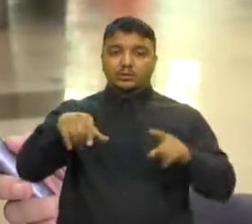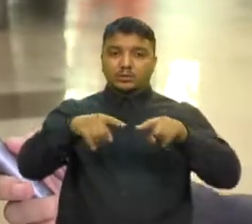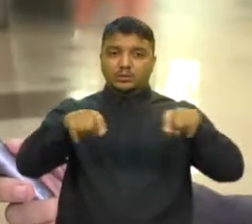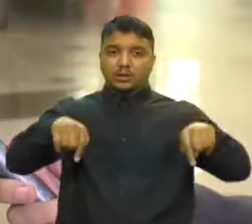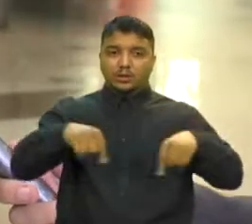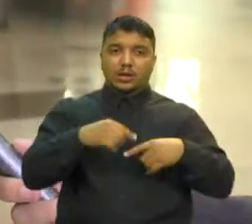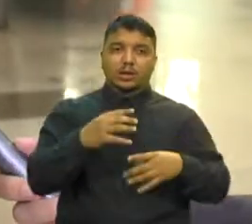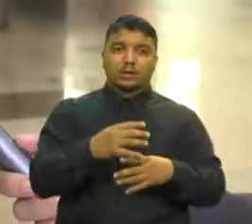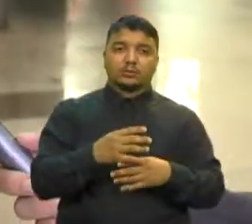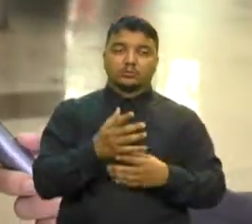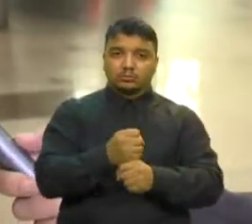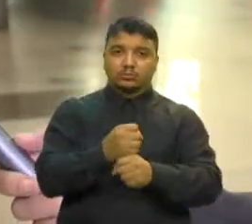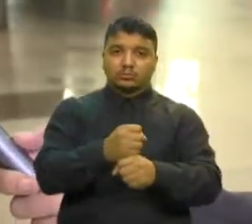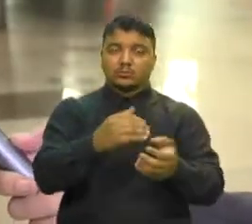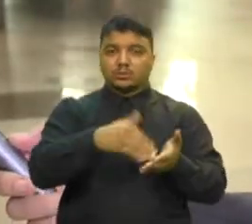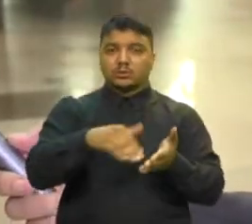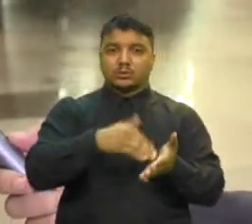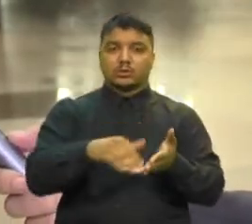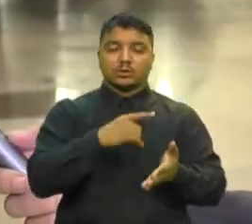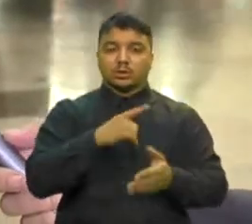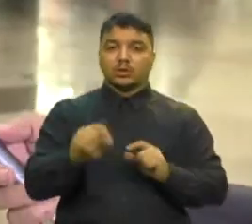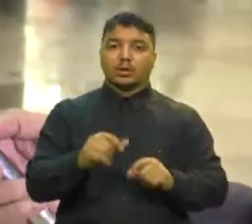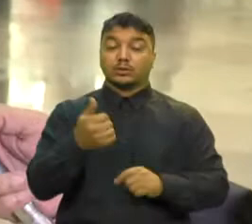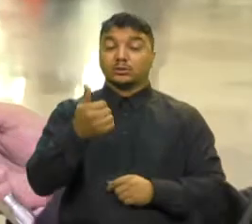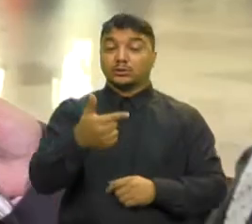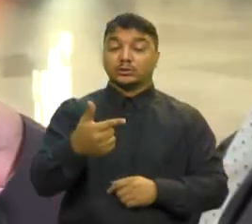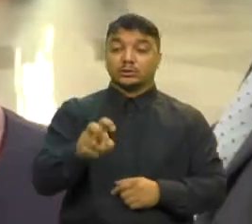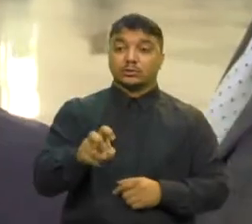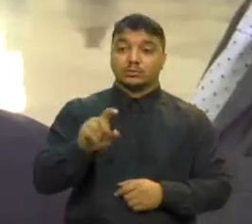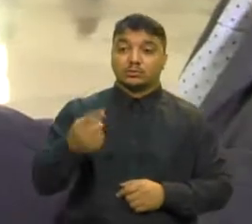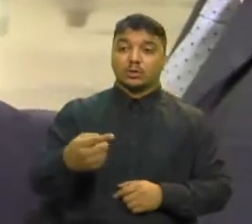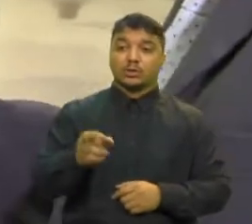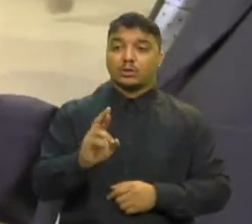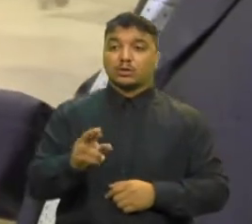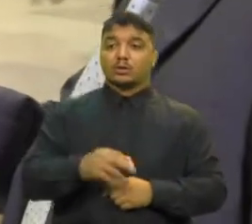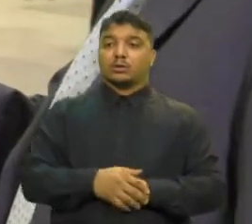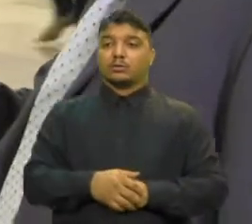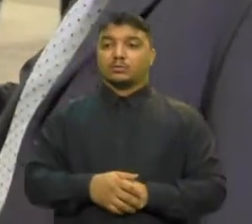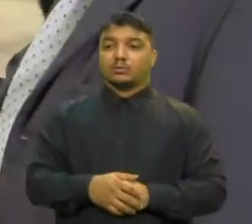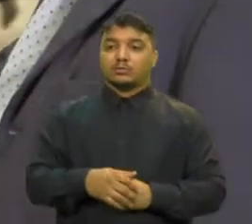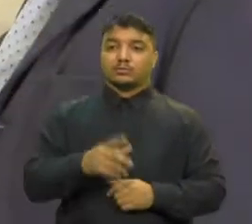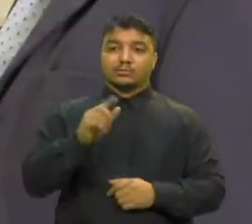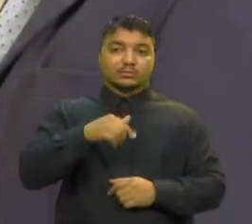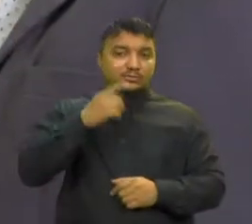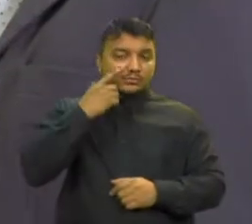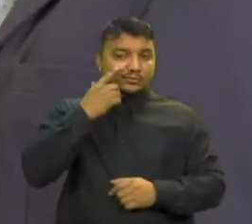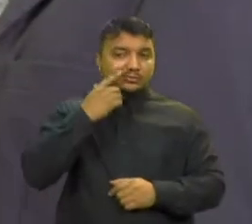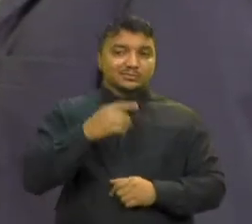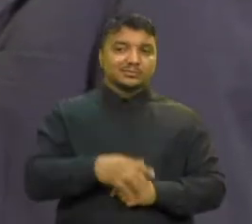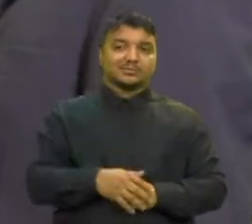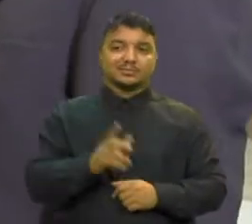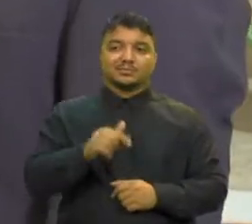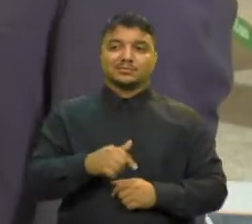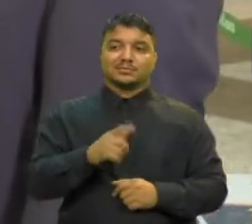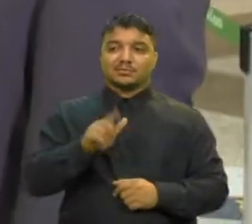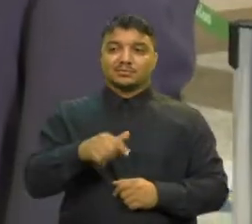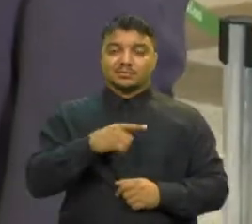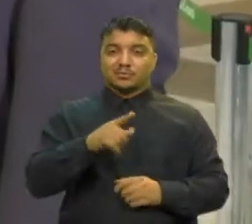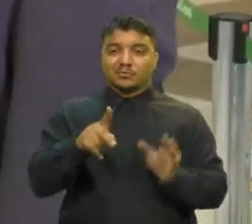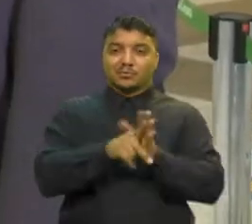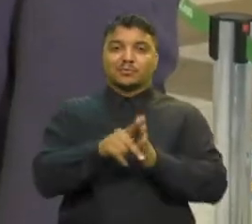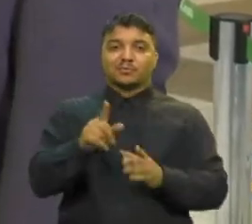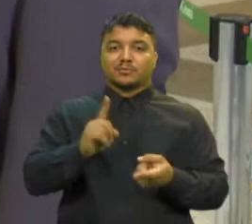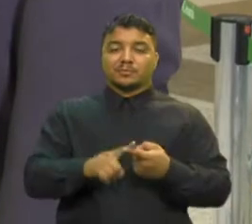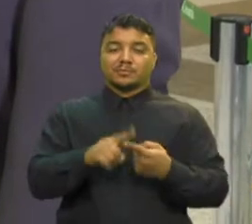mil mensais de premiação Onde 300 mil são para as instituições através do rateio E os